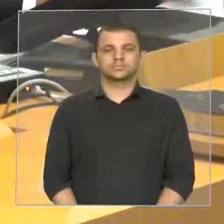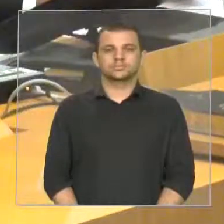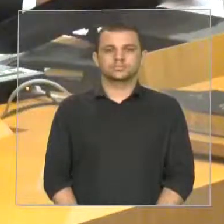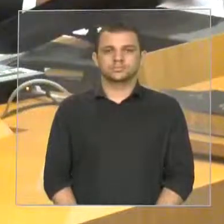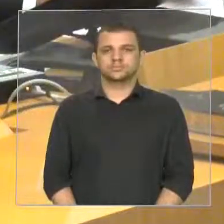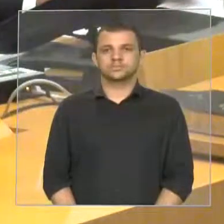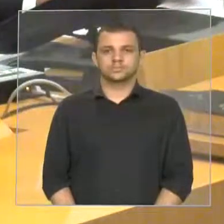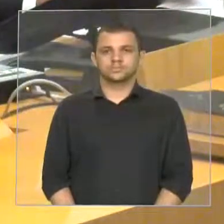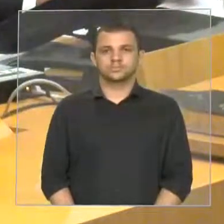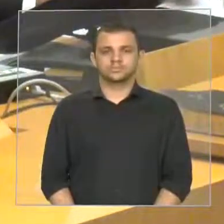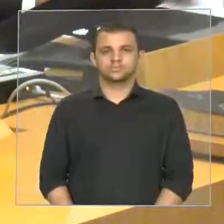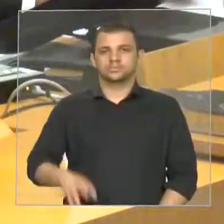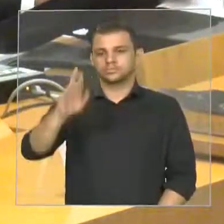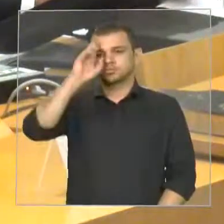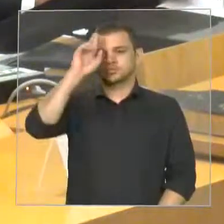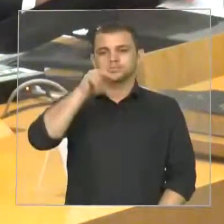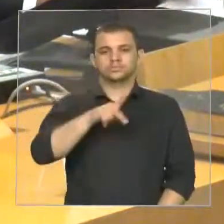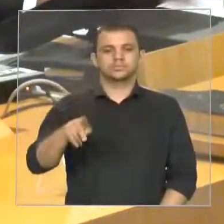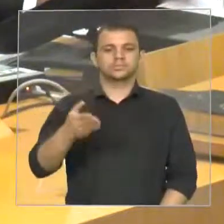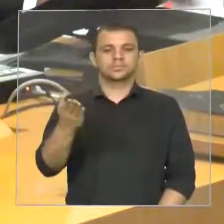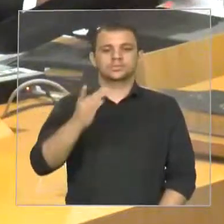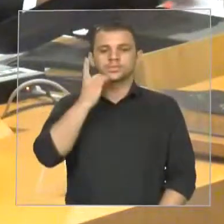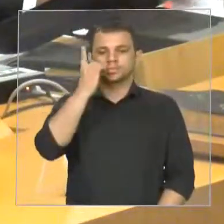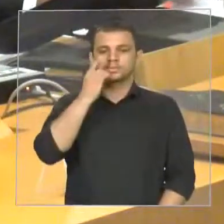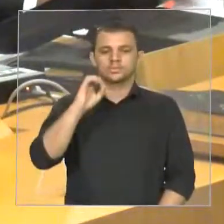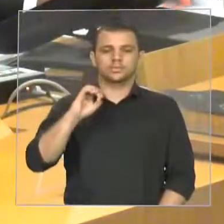Senhor presidente, deputado Atelino,